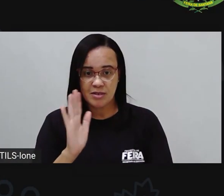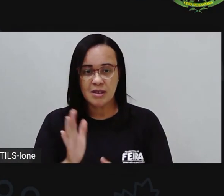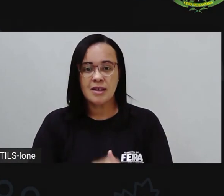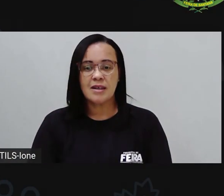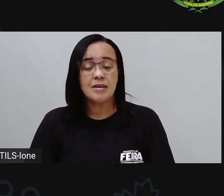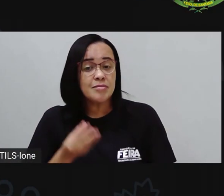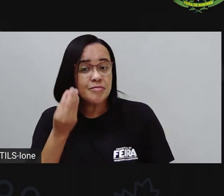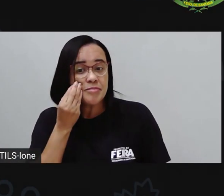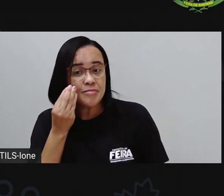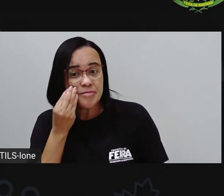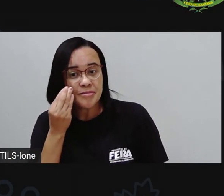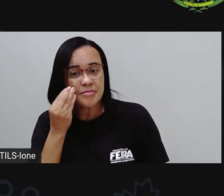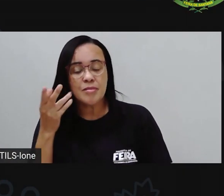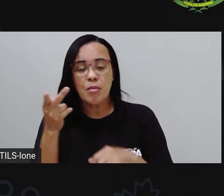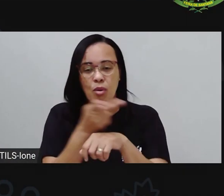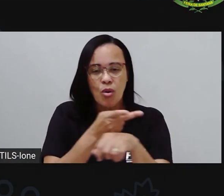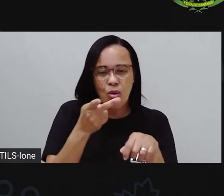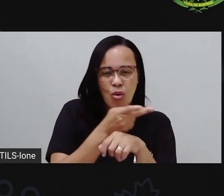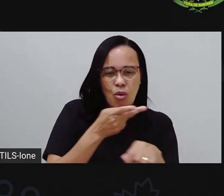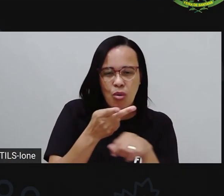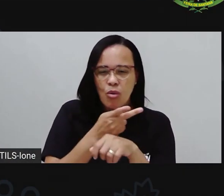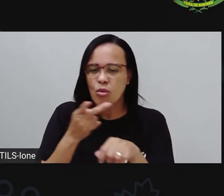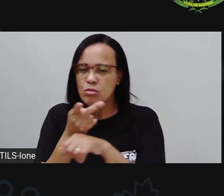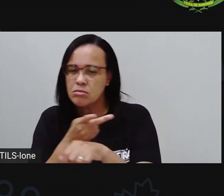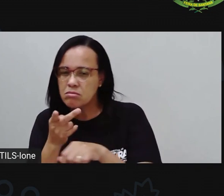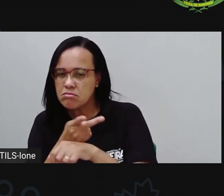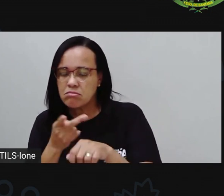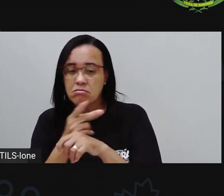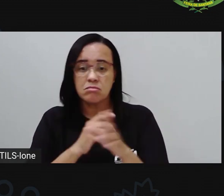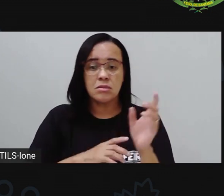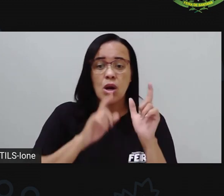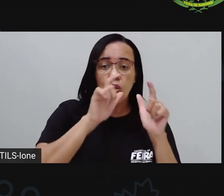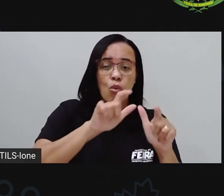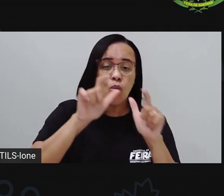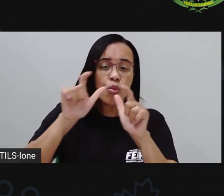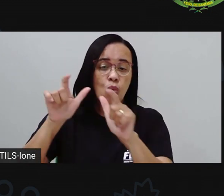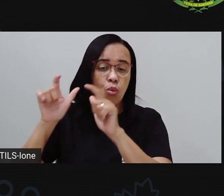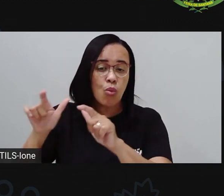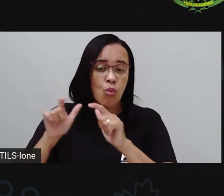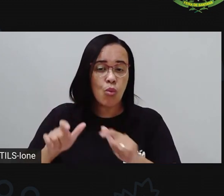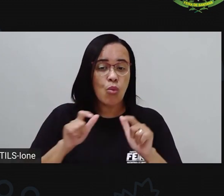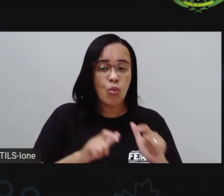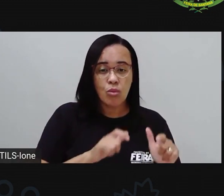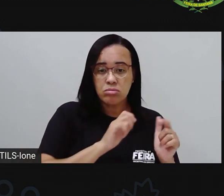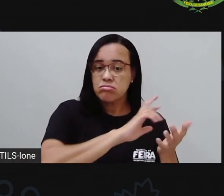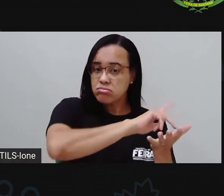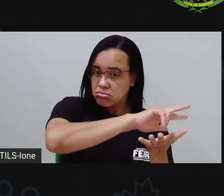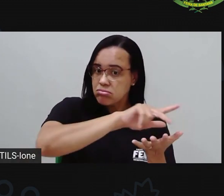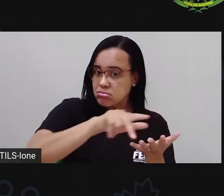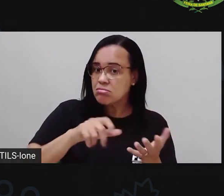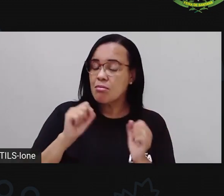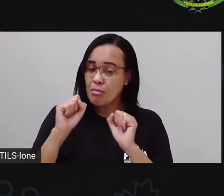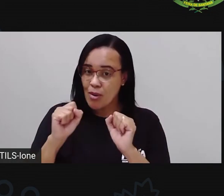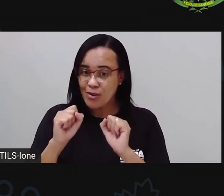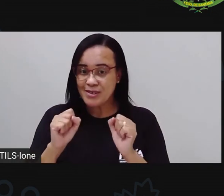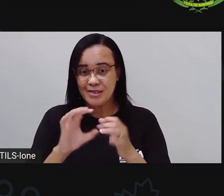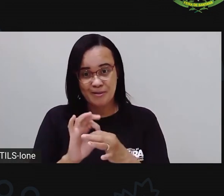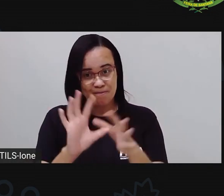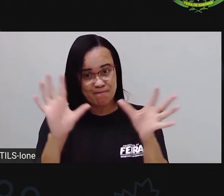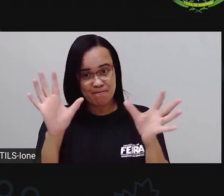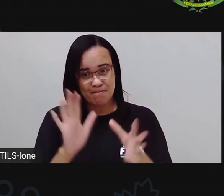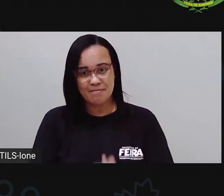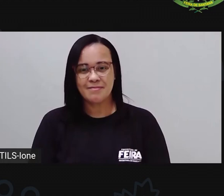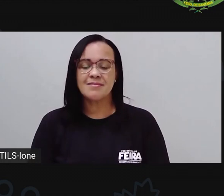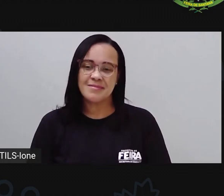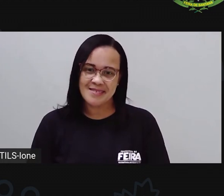tentem aí explorar, né, outros lugares, né, outros ambientes, pra vocês irem explorando. Aqui,